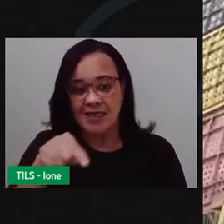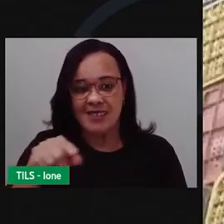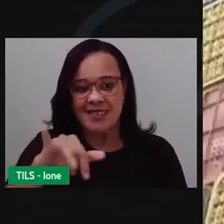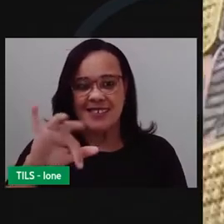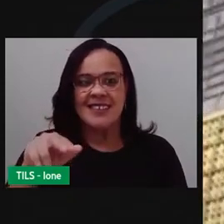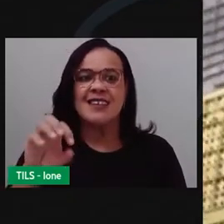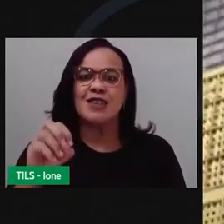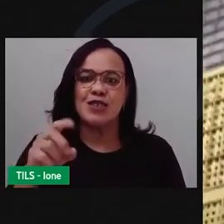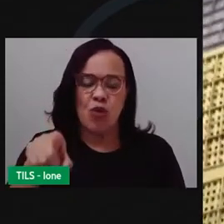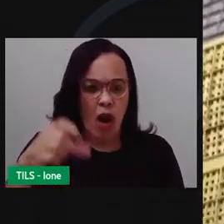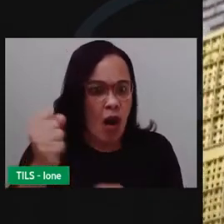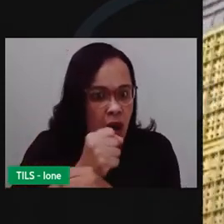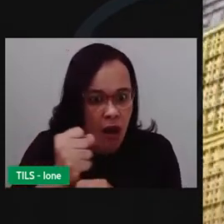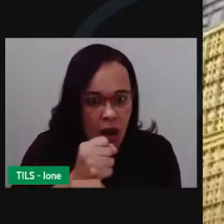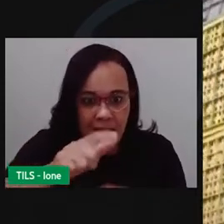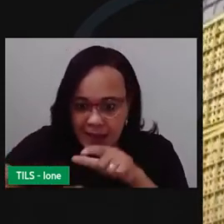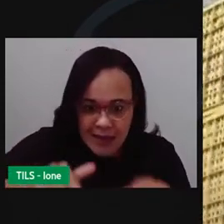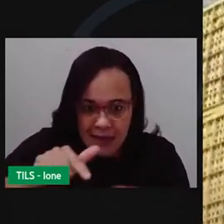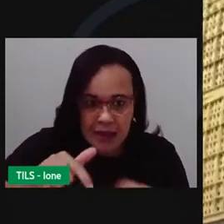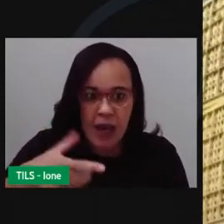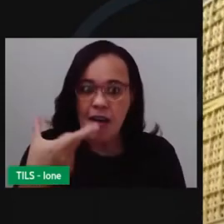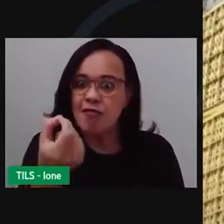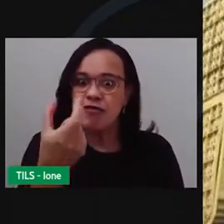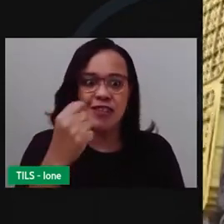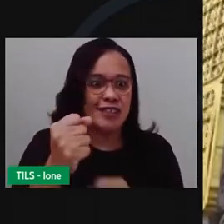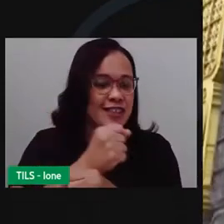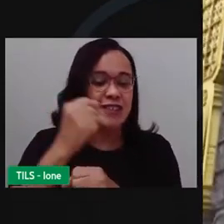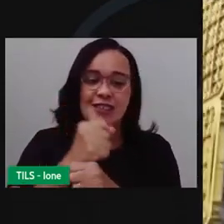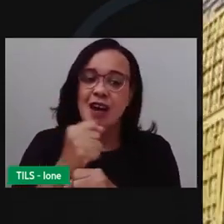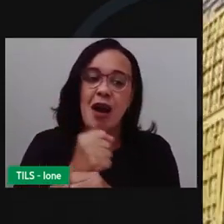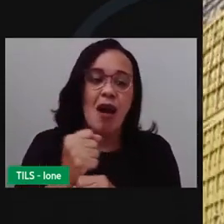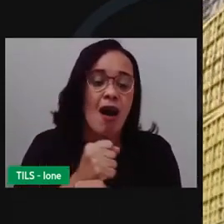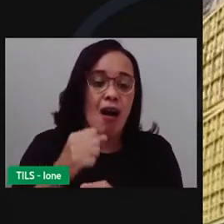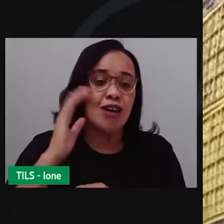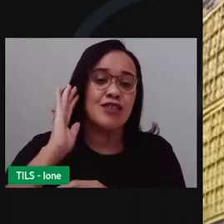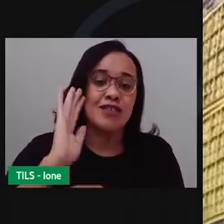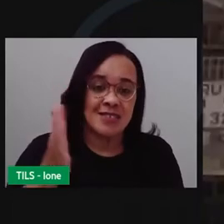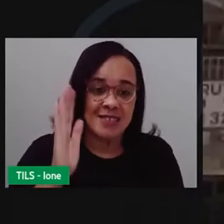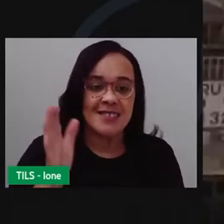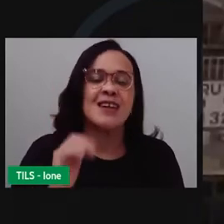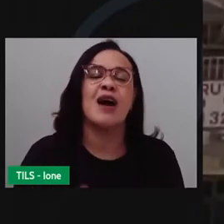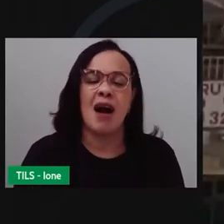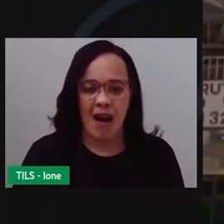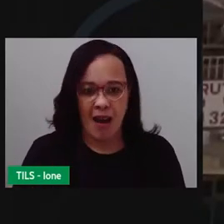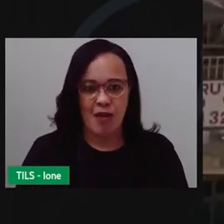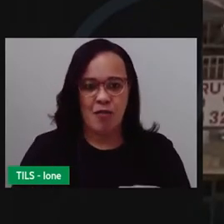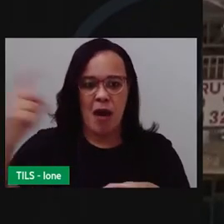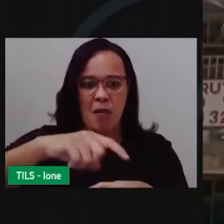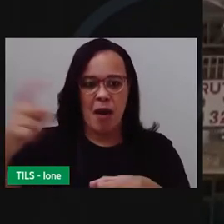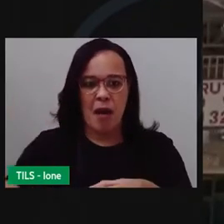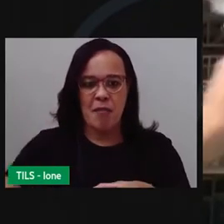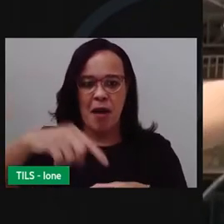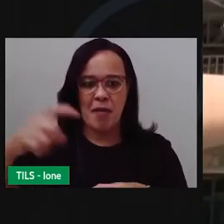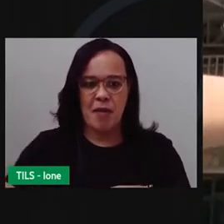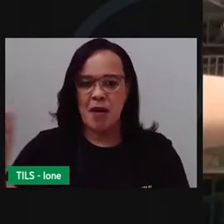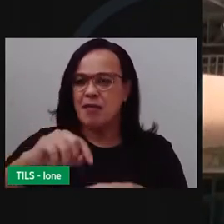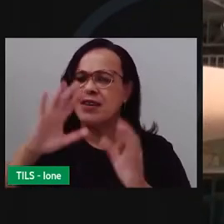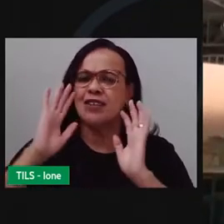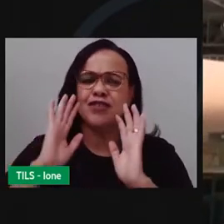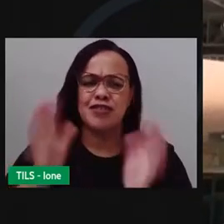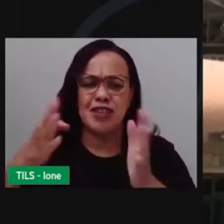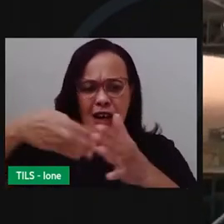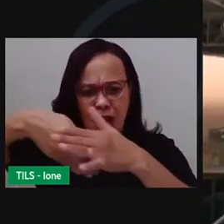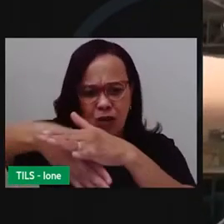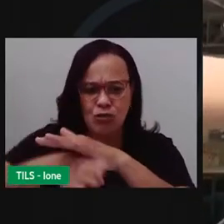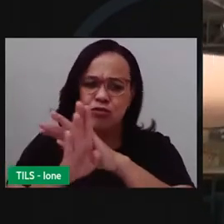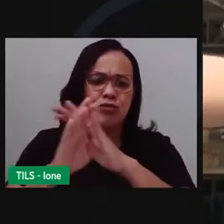há 20 anos. É, três vezes que eu por semana, certo? Esse percurso de juazeiro para feira já faz parte da sua rotina? Há 20 anos